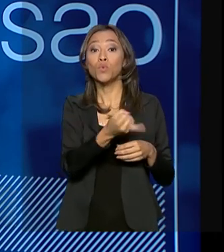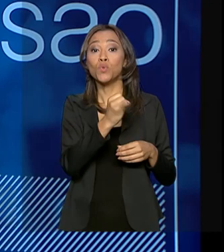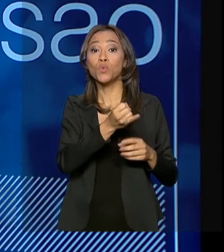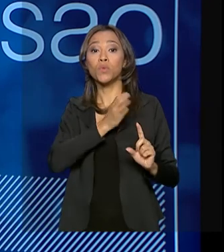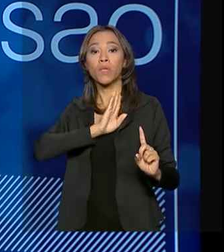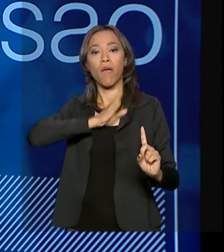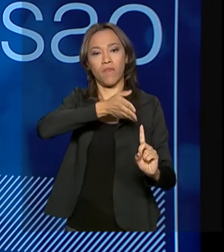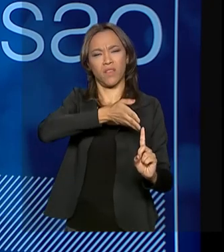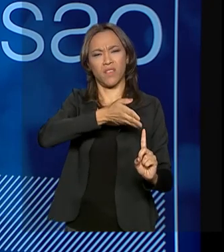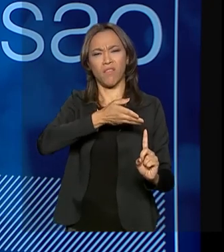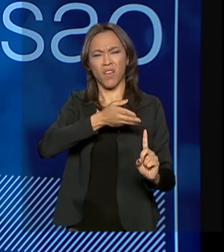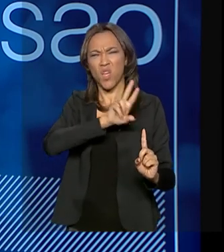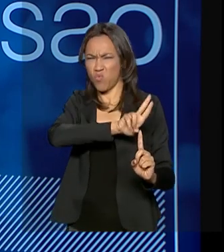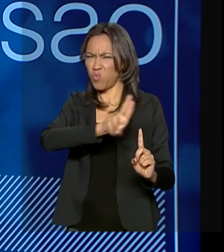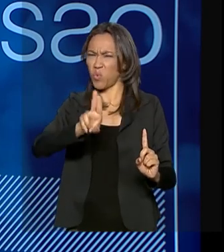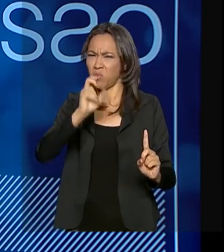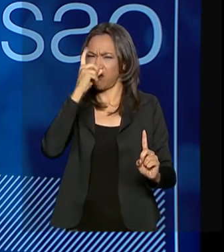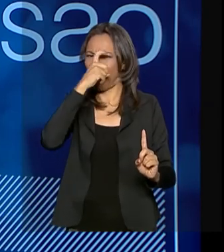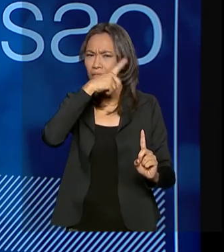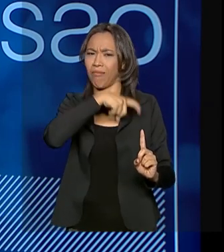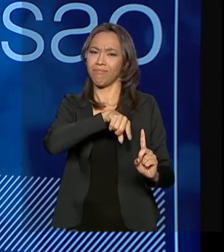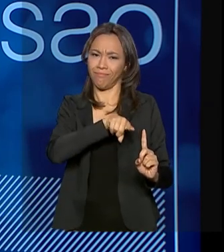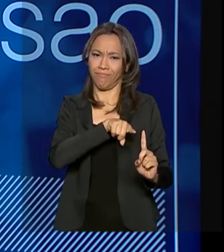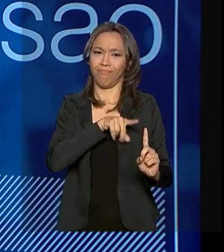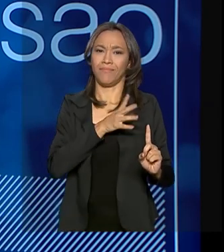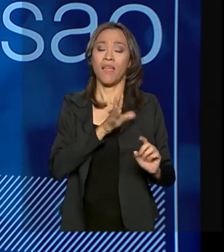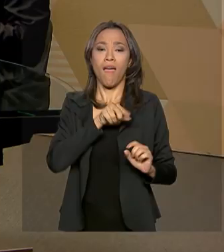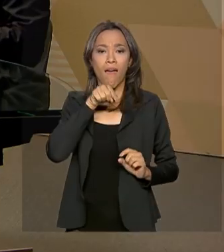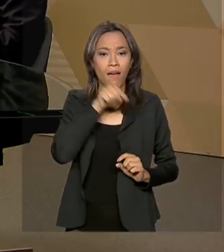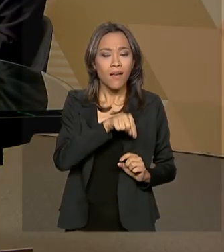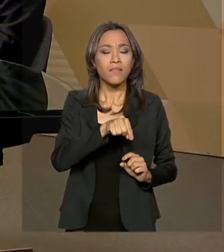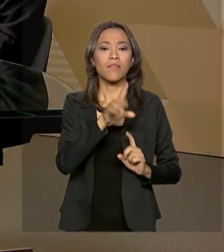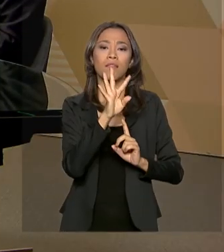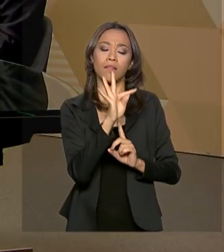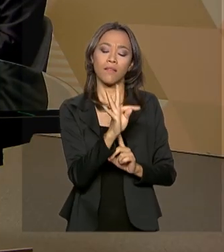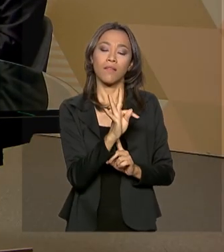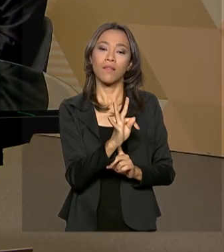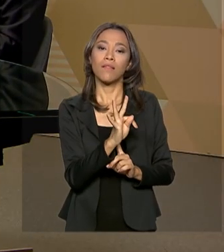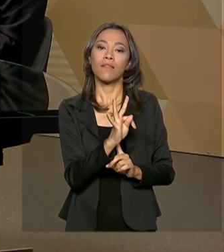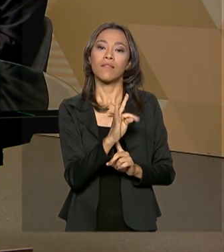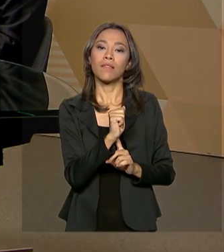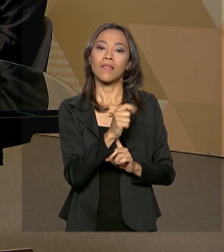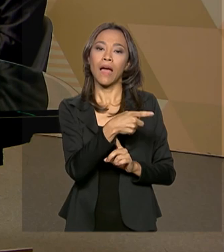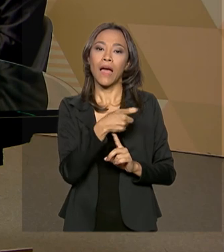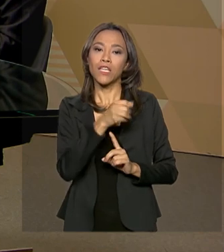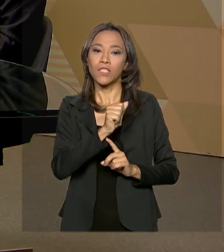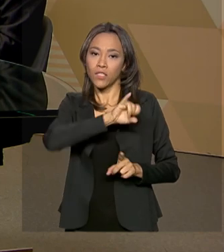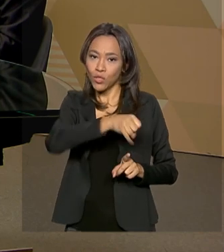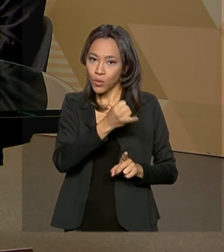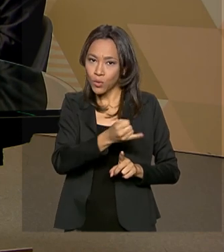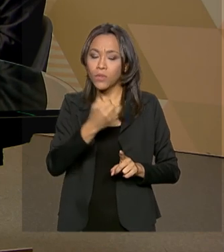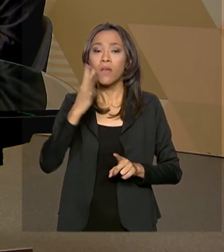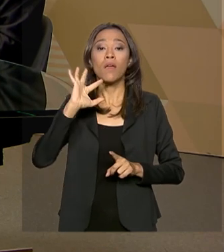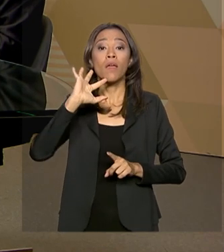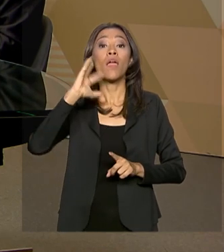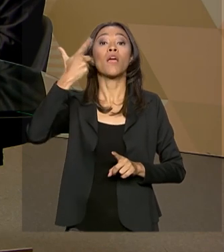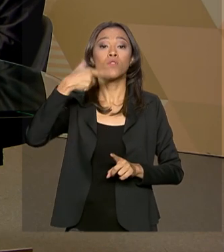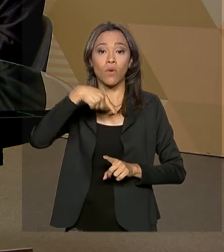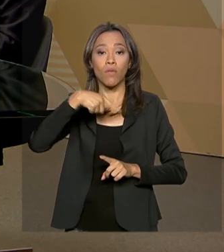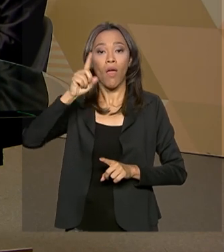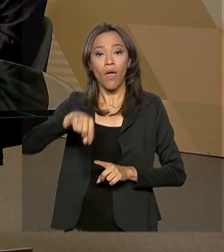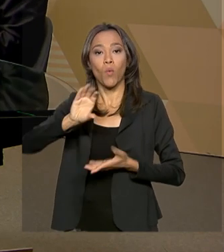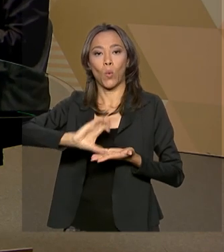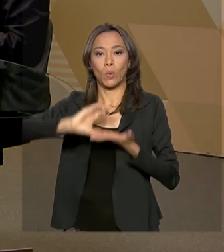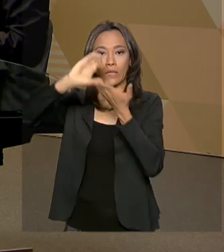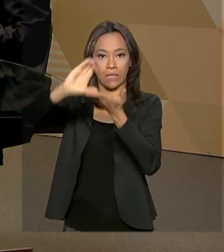É um outro nome meio complicado. Esta taxa referencial de juros, ela é definida pelo Conselho Monetário Nacional,